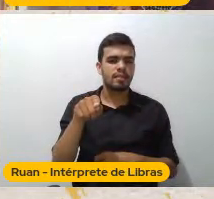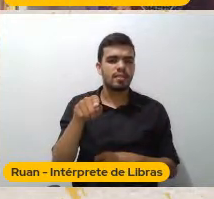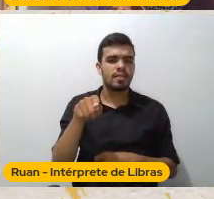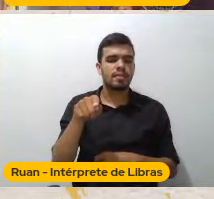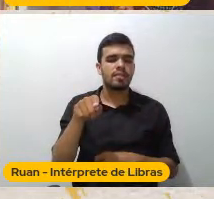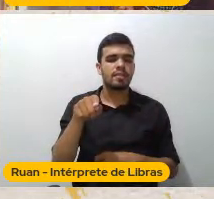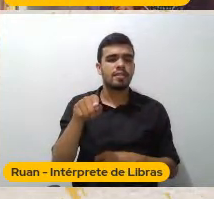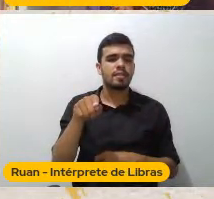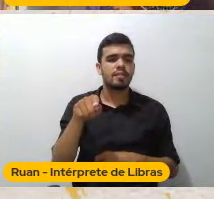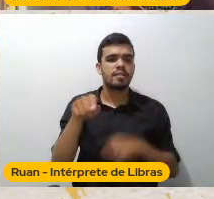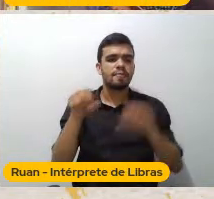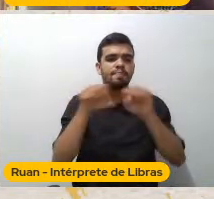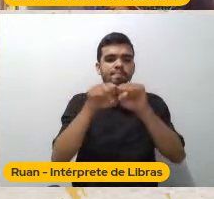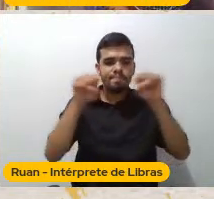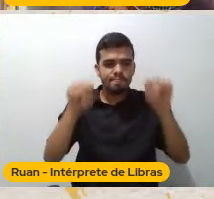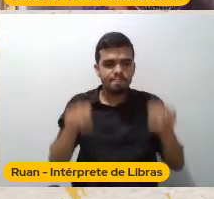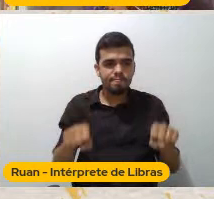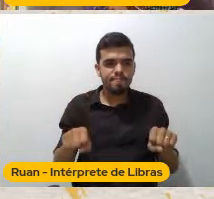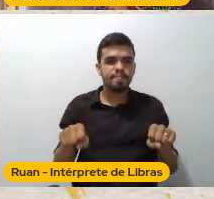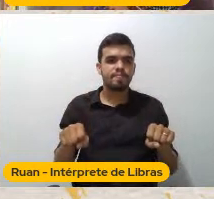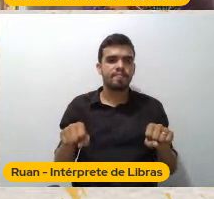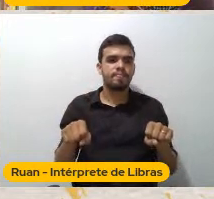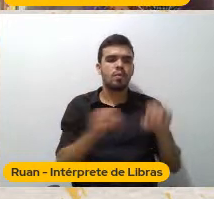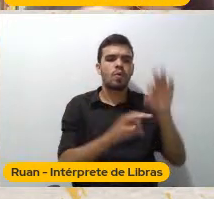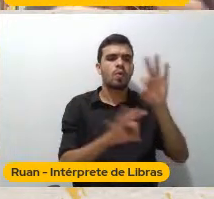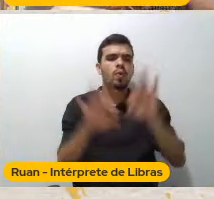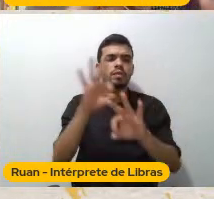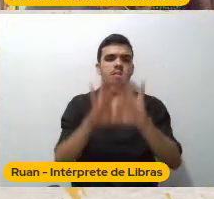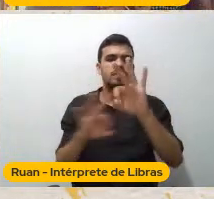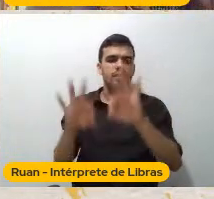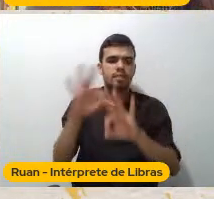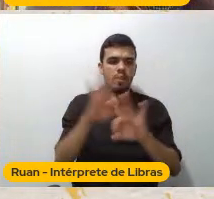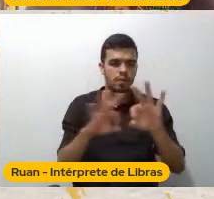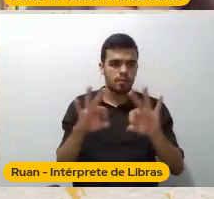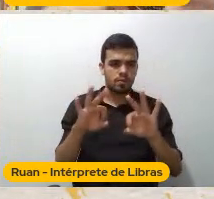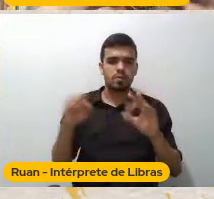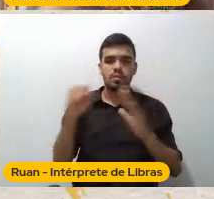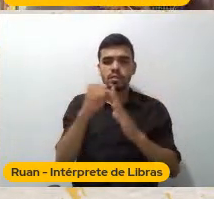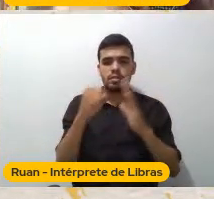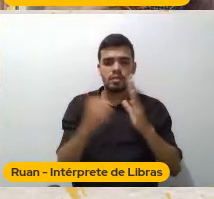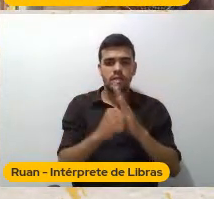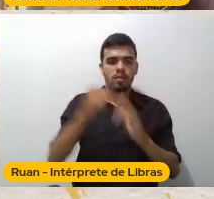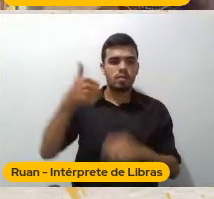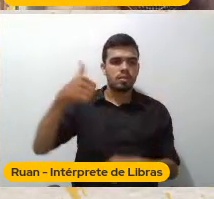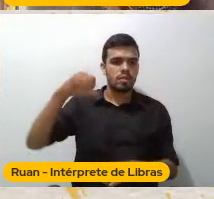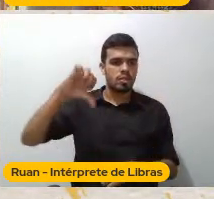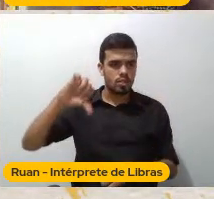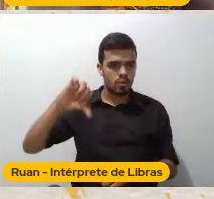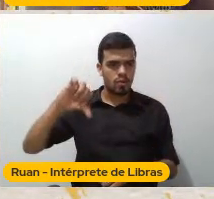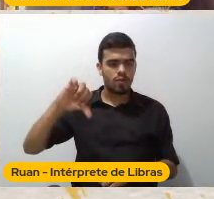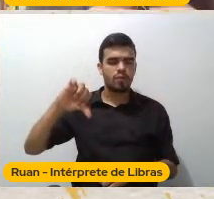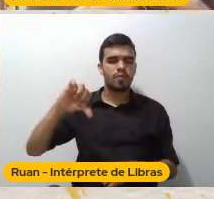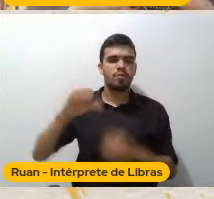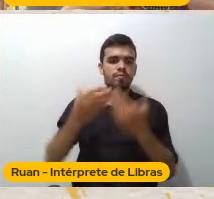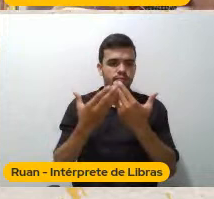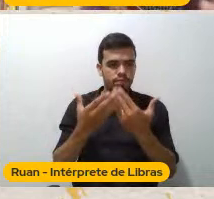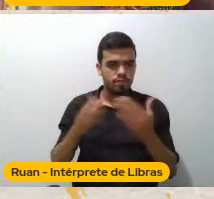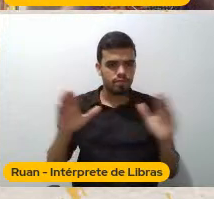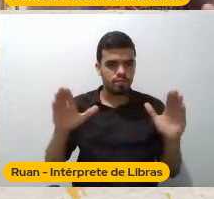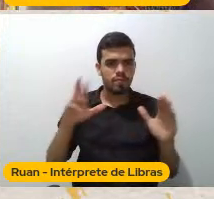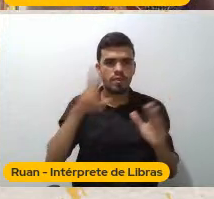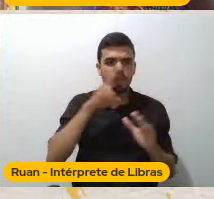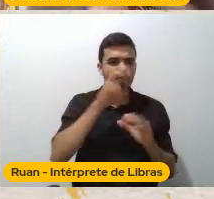Mas a partir A partir do século XIX É força E inteligência É domínio